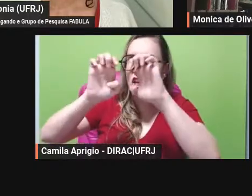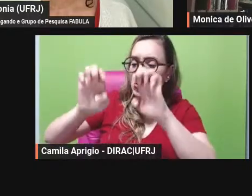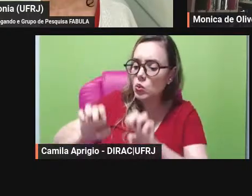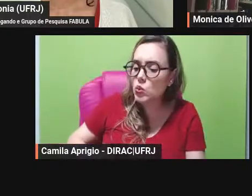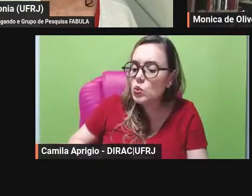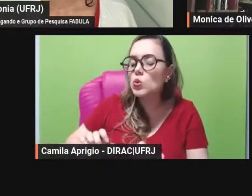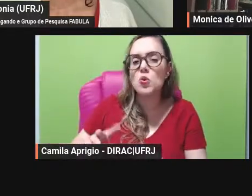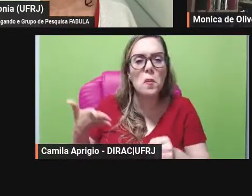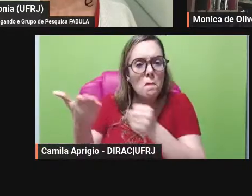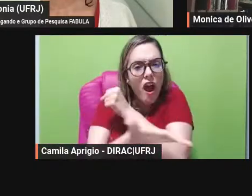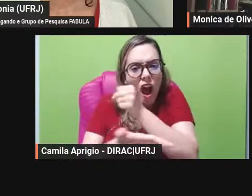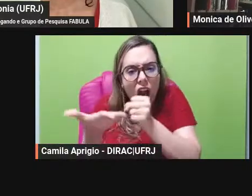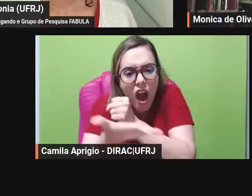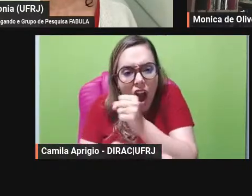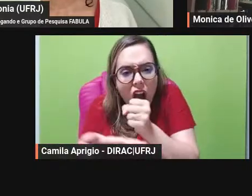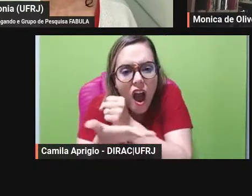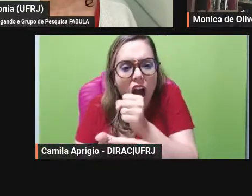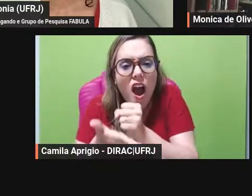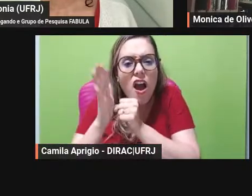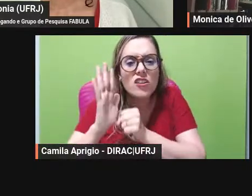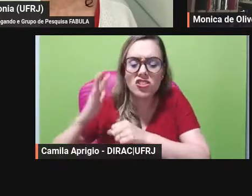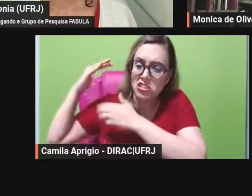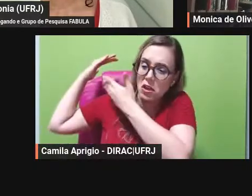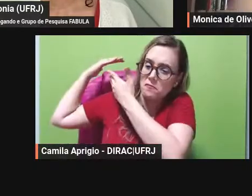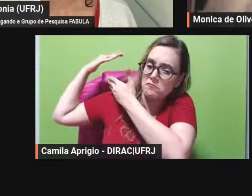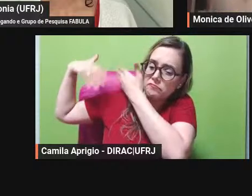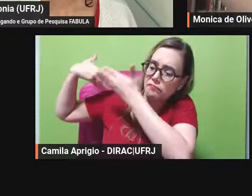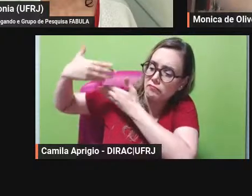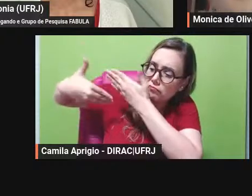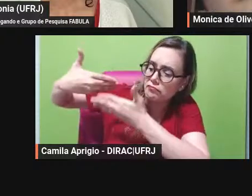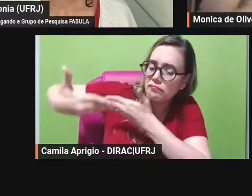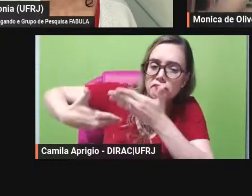que eu diria que